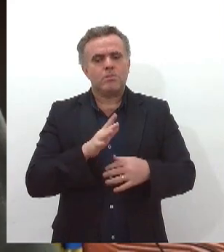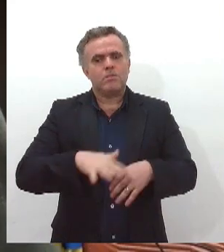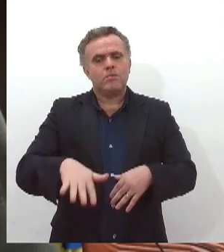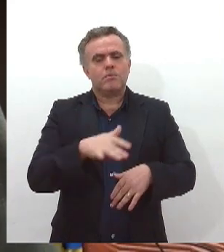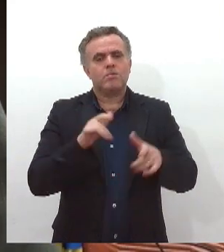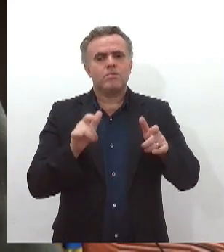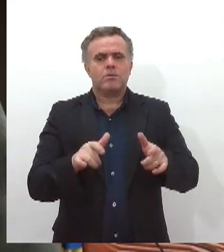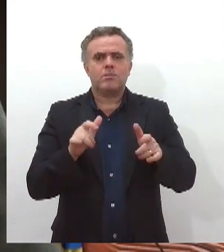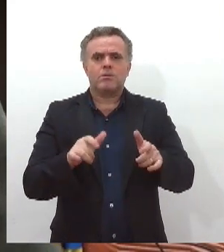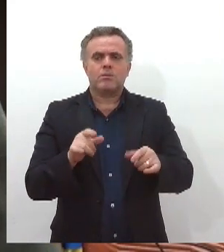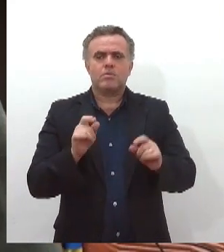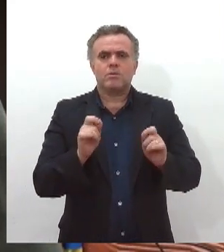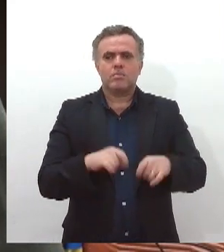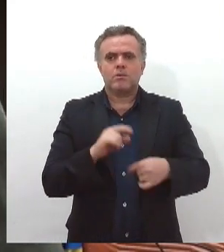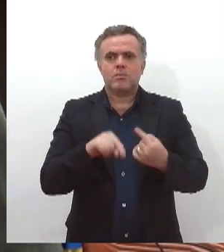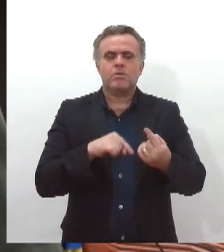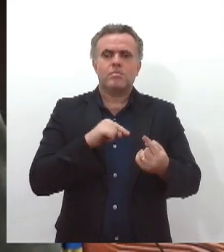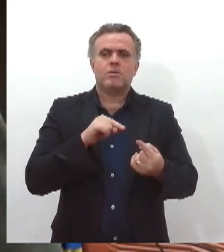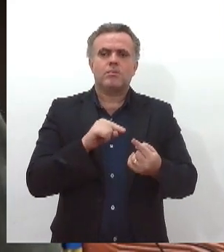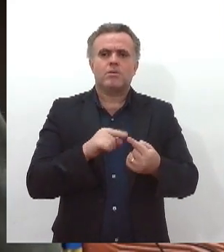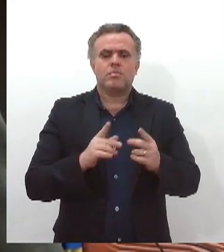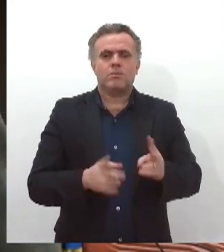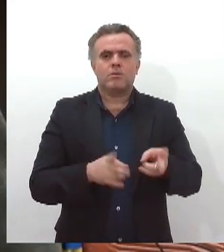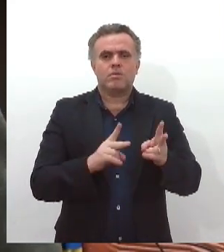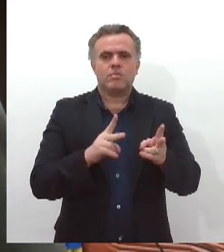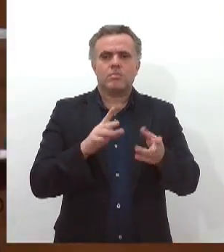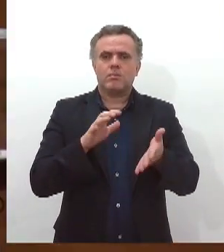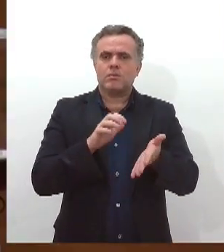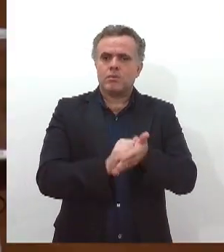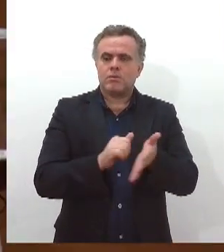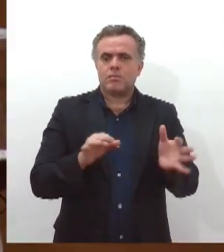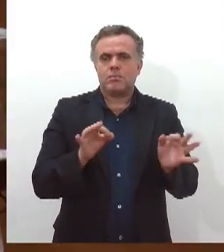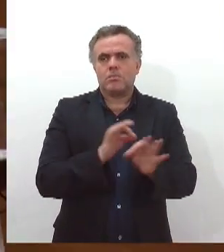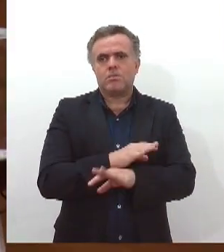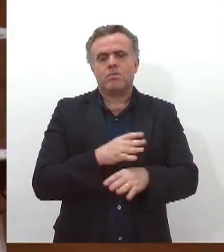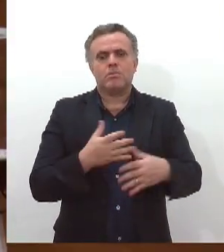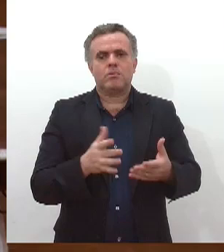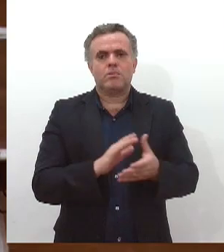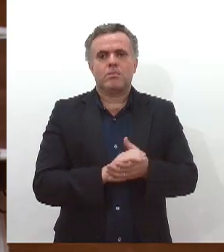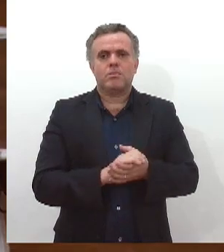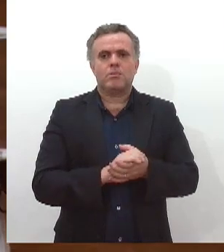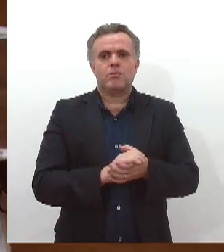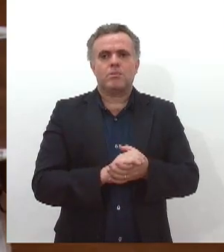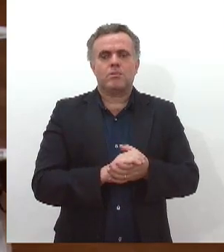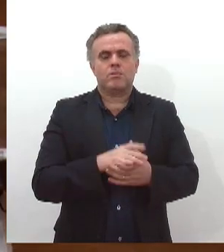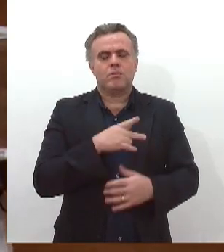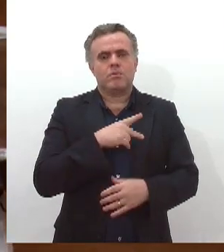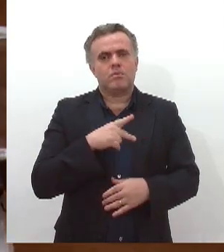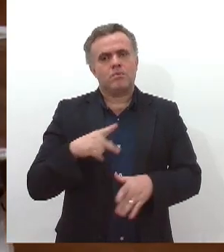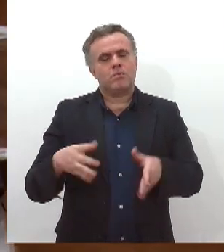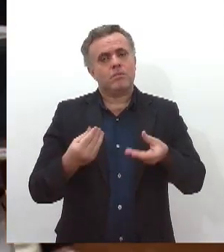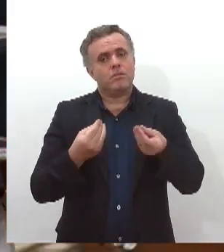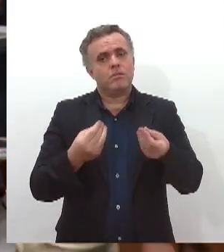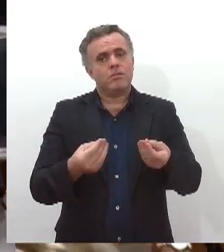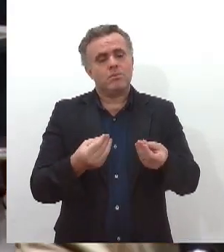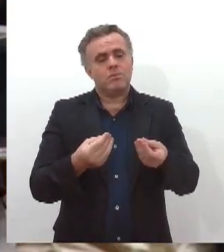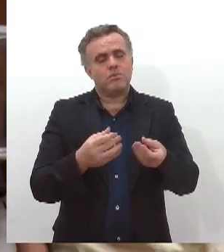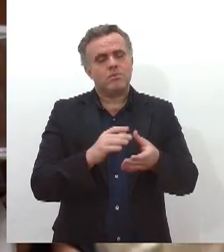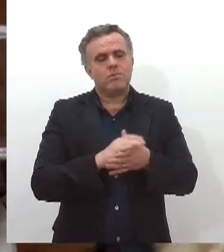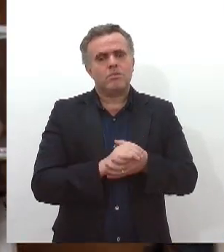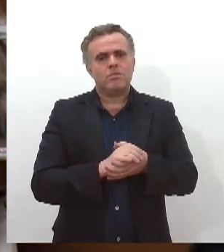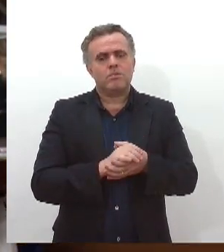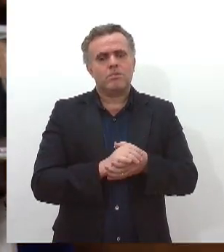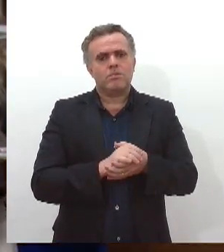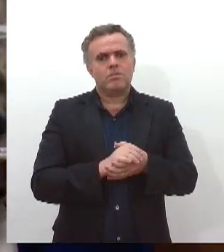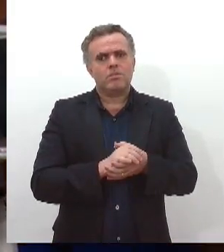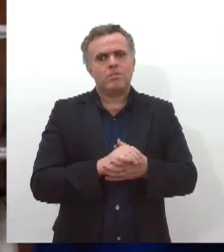que também estejam cadastradas no Cade Único, do governo federal. O líder da oposição, deputado Jorge Passos, do Cidadania, votou